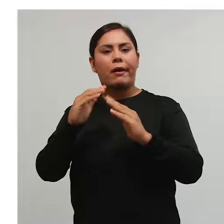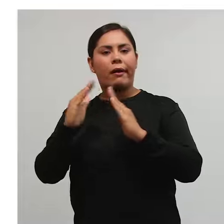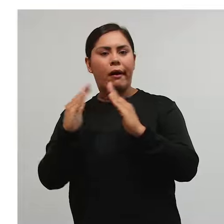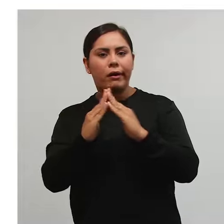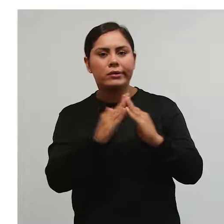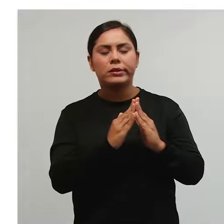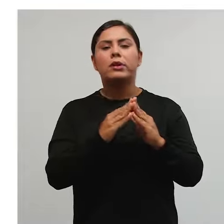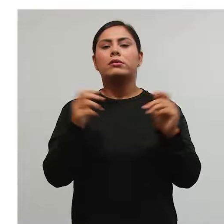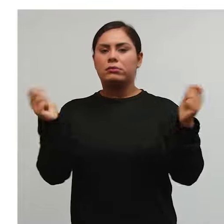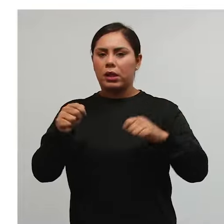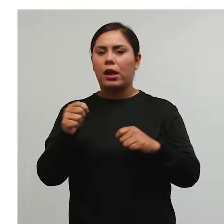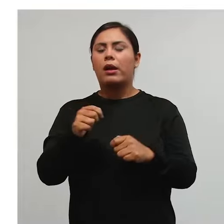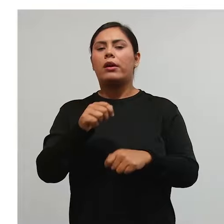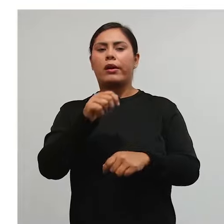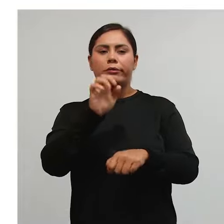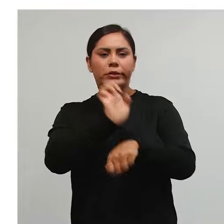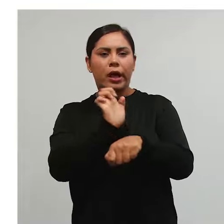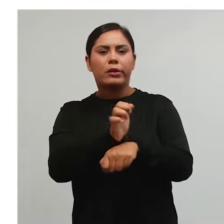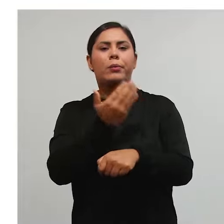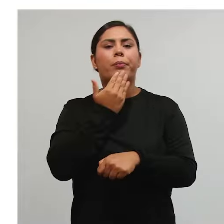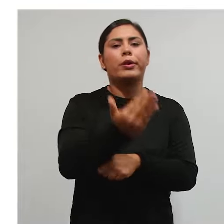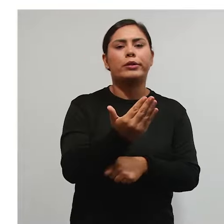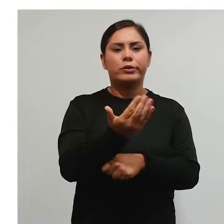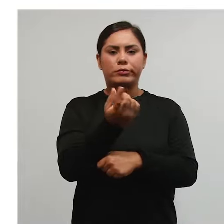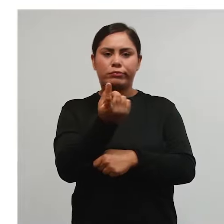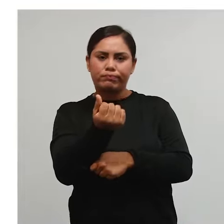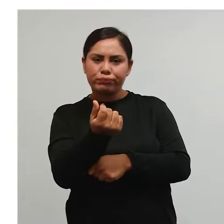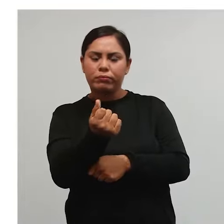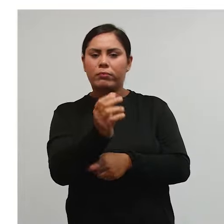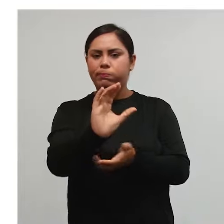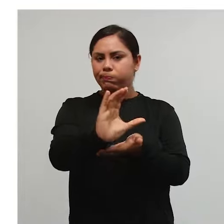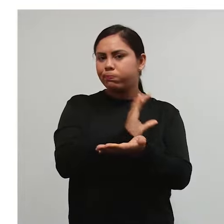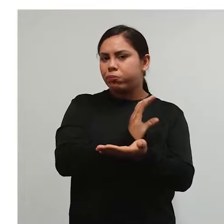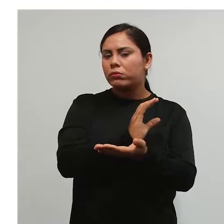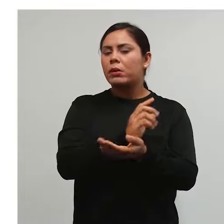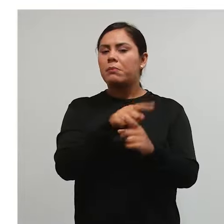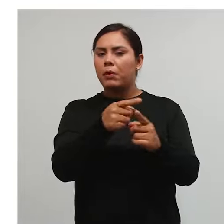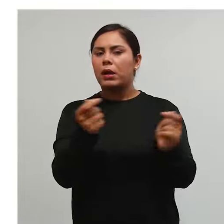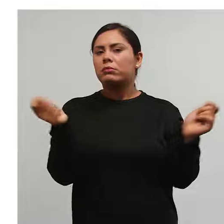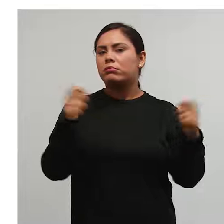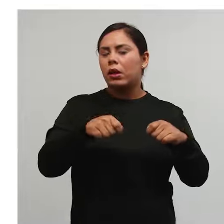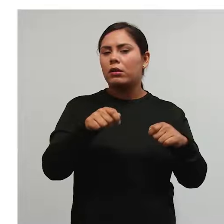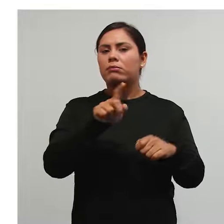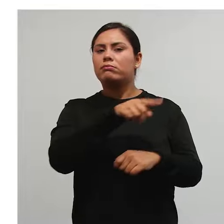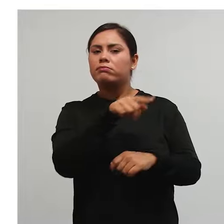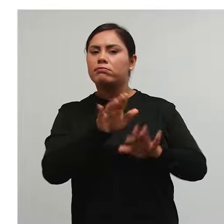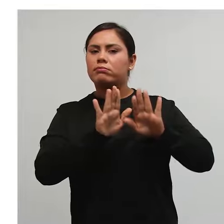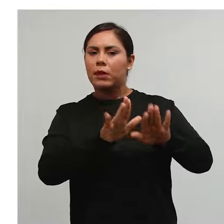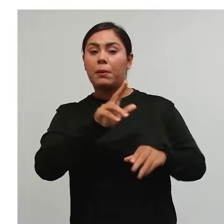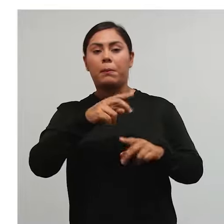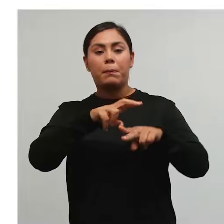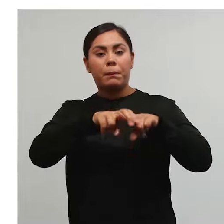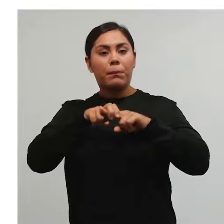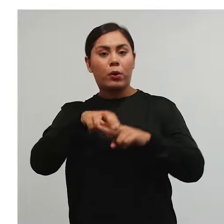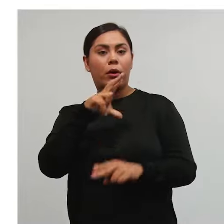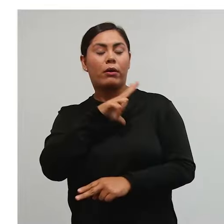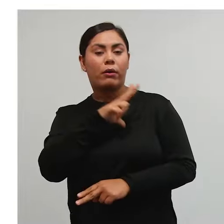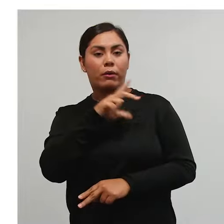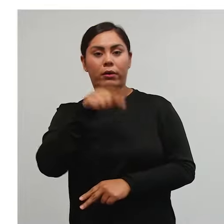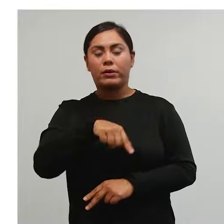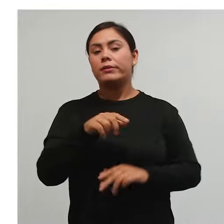chamada contribuição de melhoria, tá? Para vedar ali o enriquecimento sem causa do particular. Então,